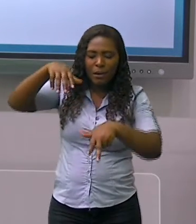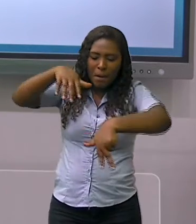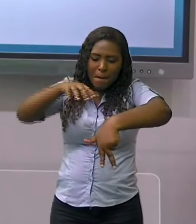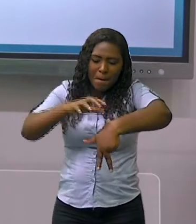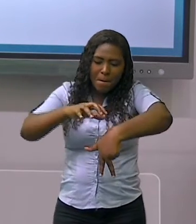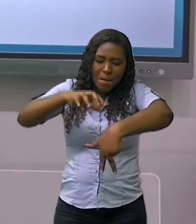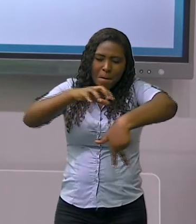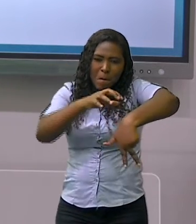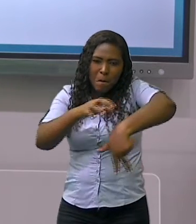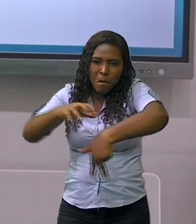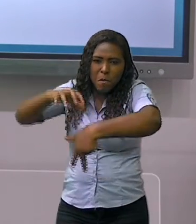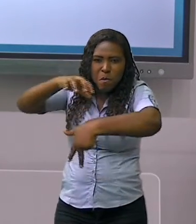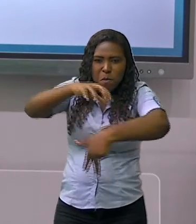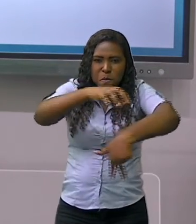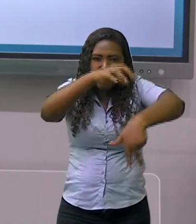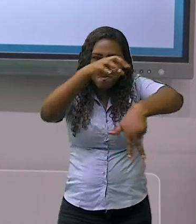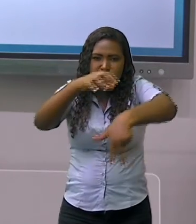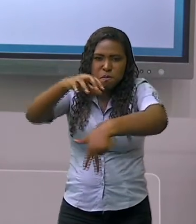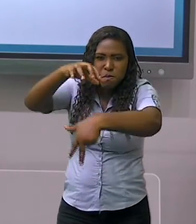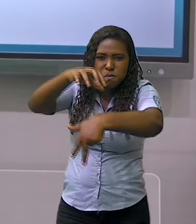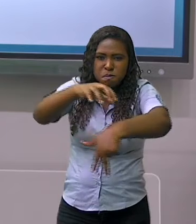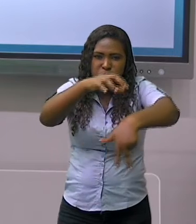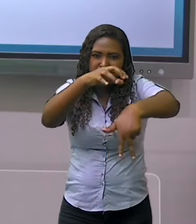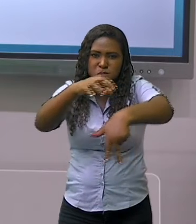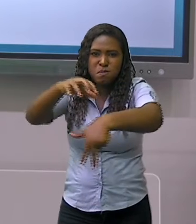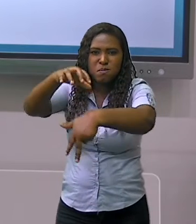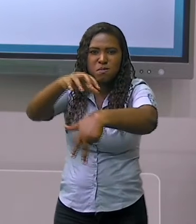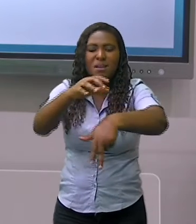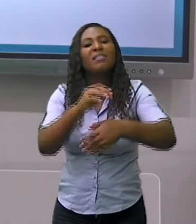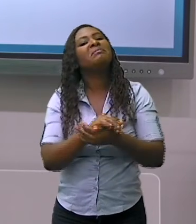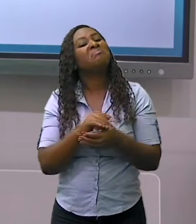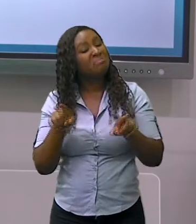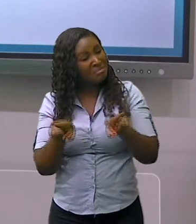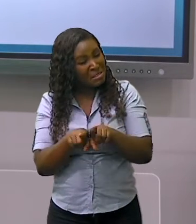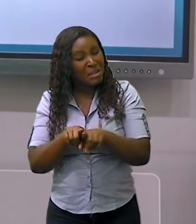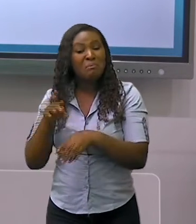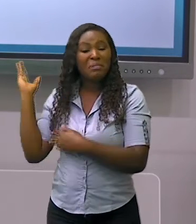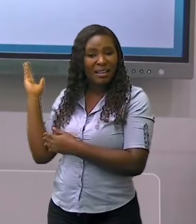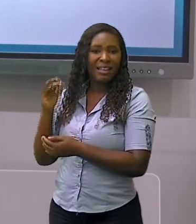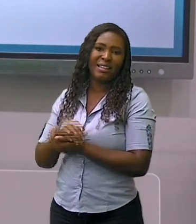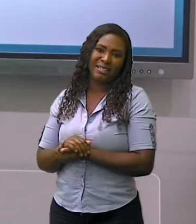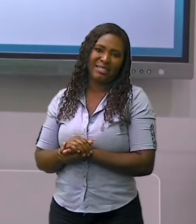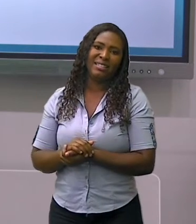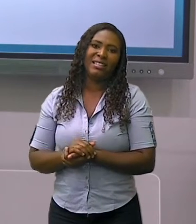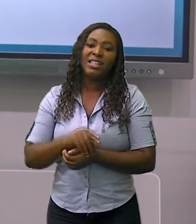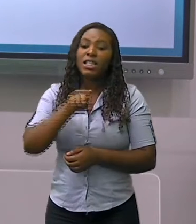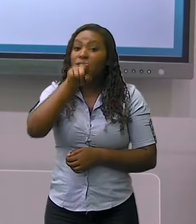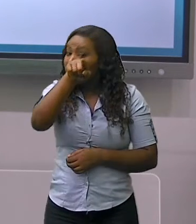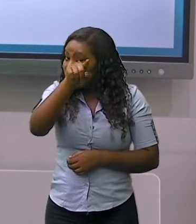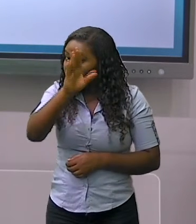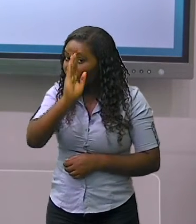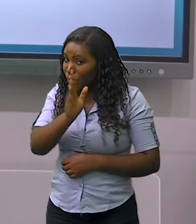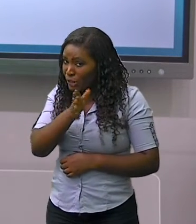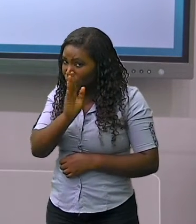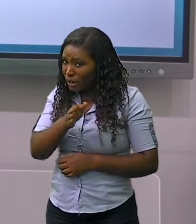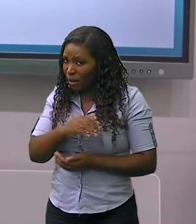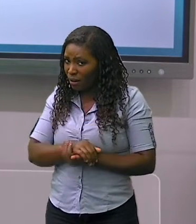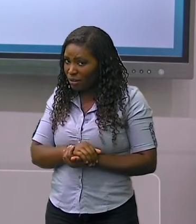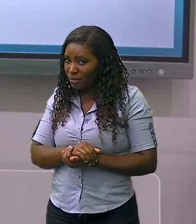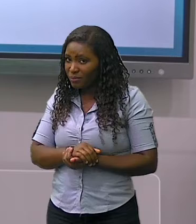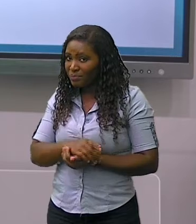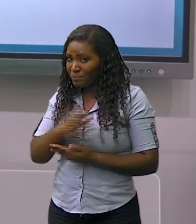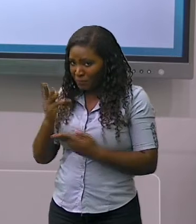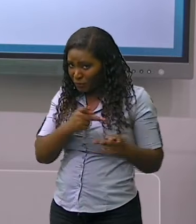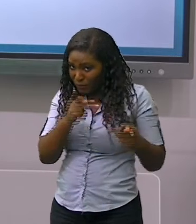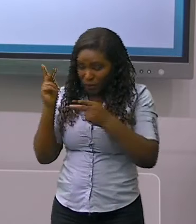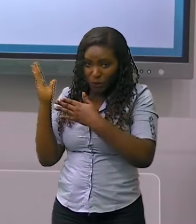condições para outros esportes. E então, você já foi ao Pico da Ibituruna? Caso